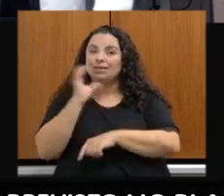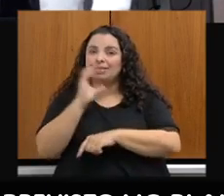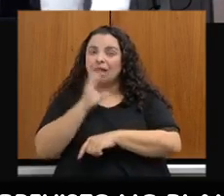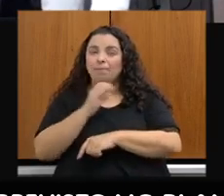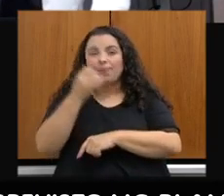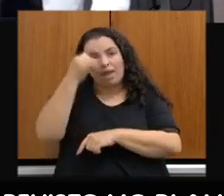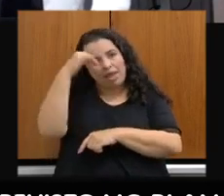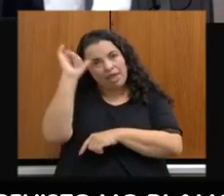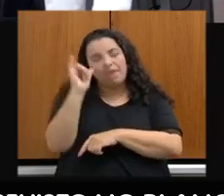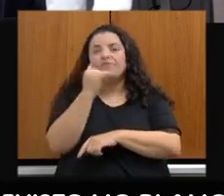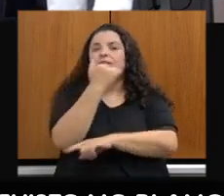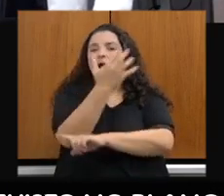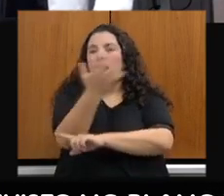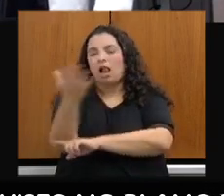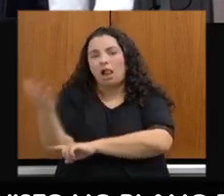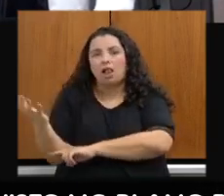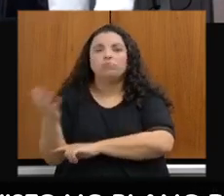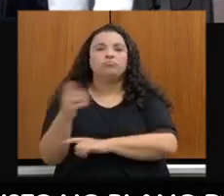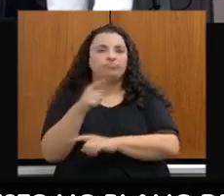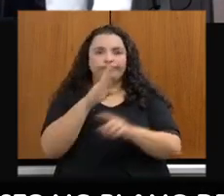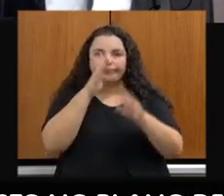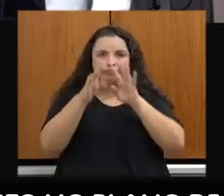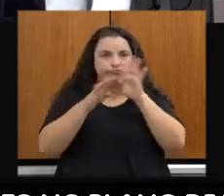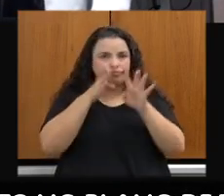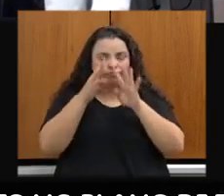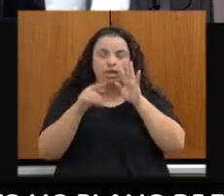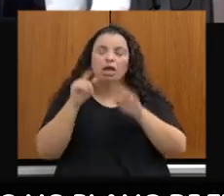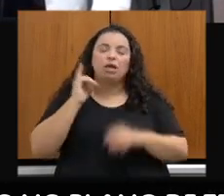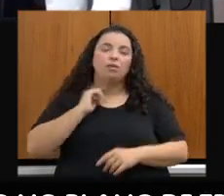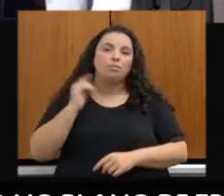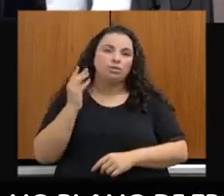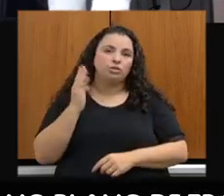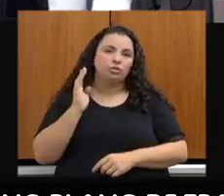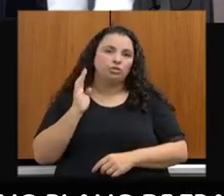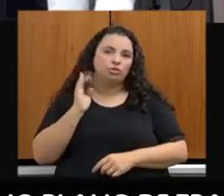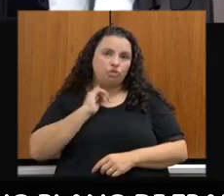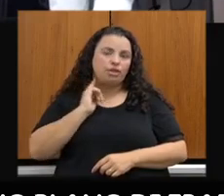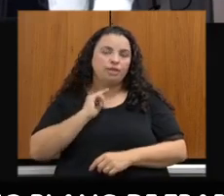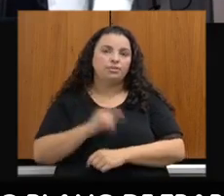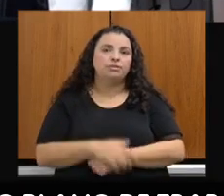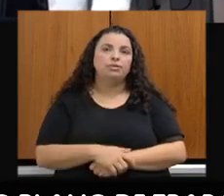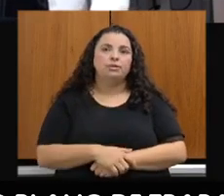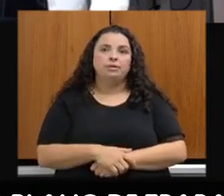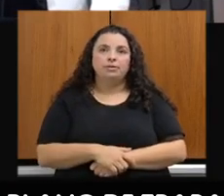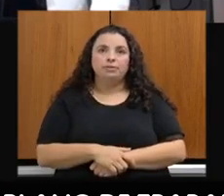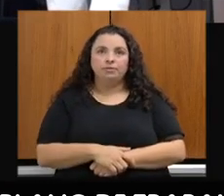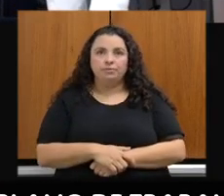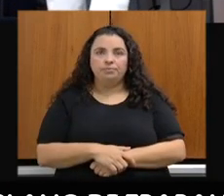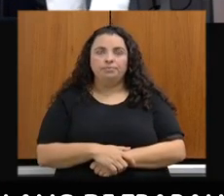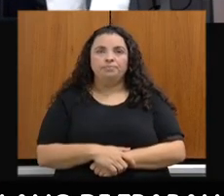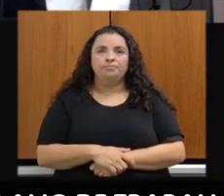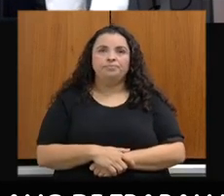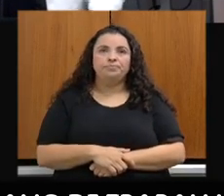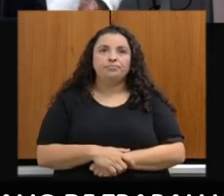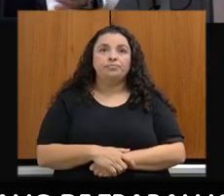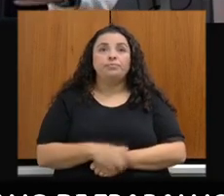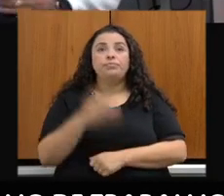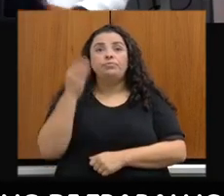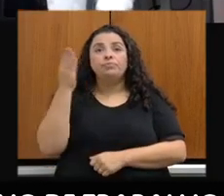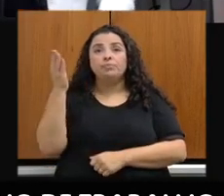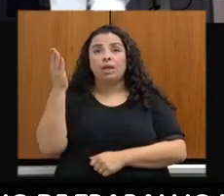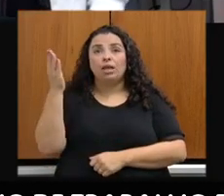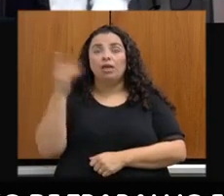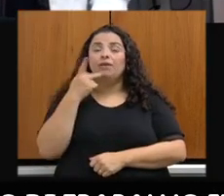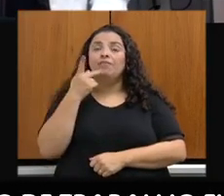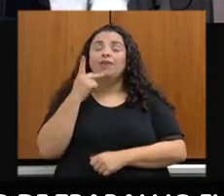de áreas desmatadas irregularmente no Estado de Minas Gerais. Por favor. Aqui, nós falamos um pouco sobre a